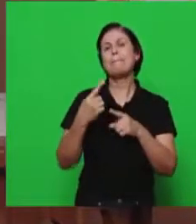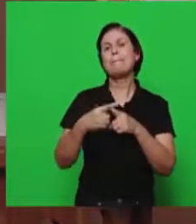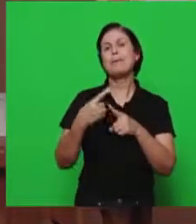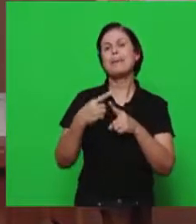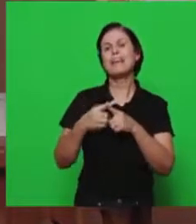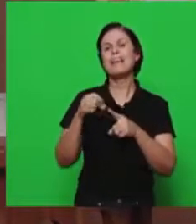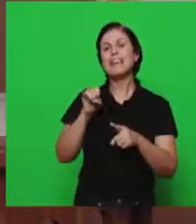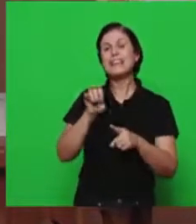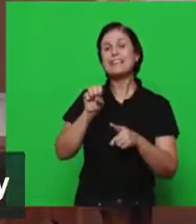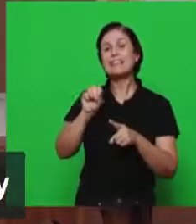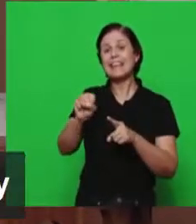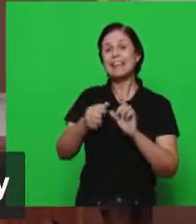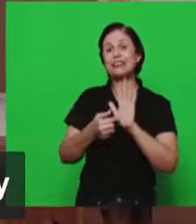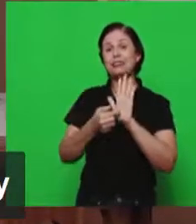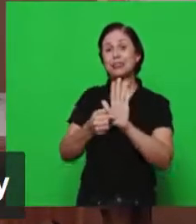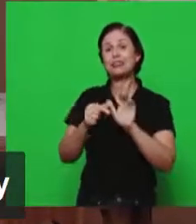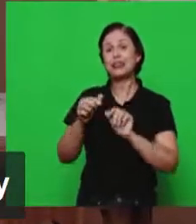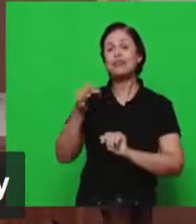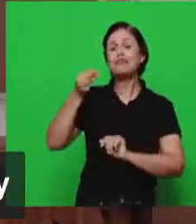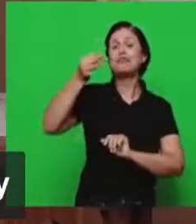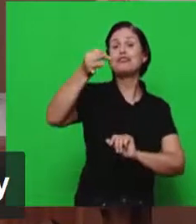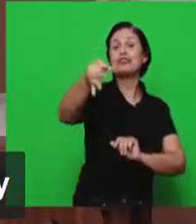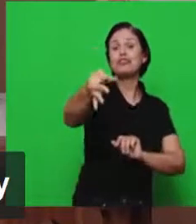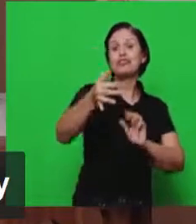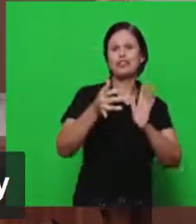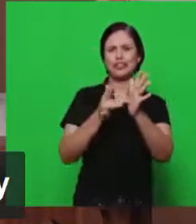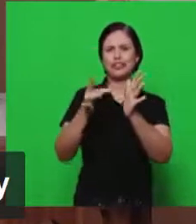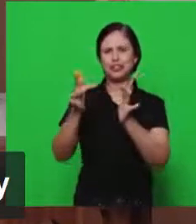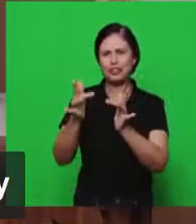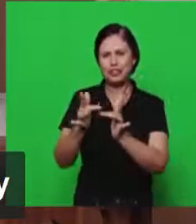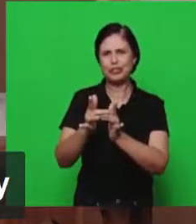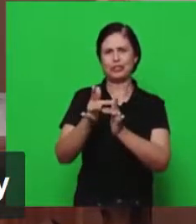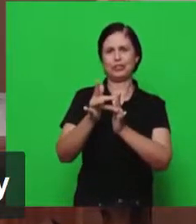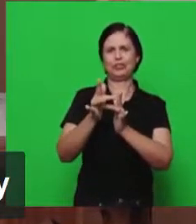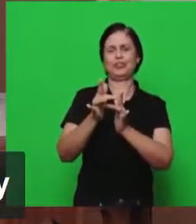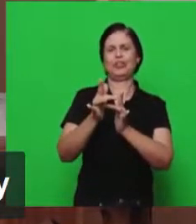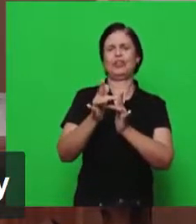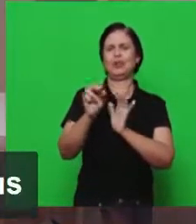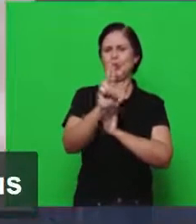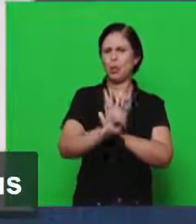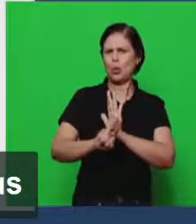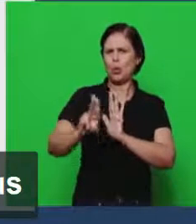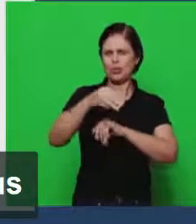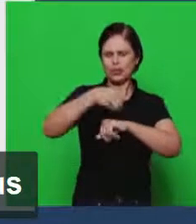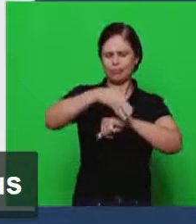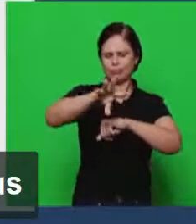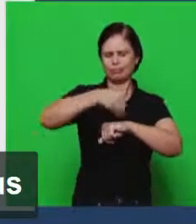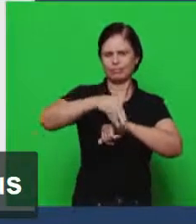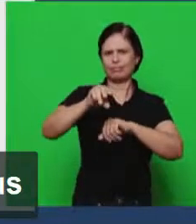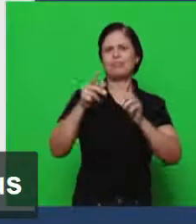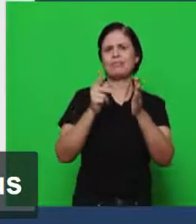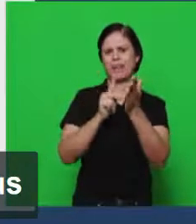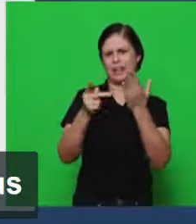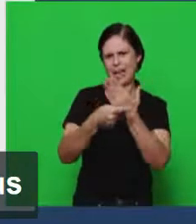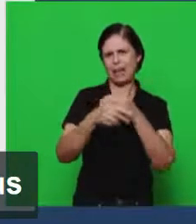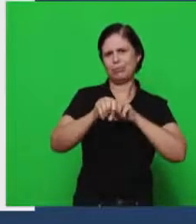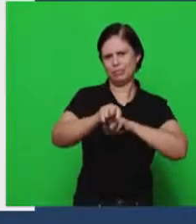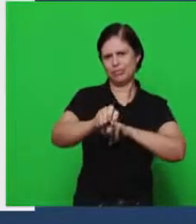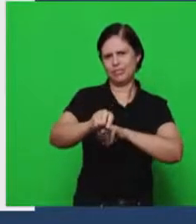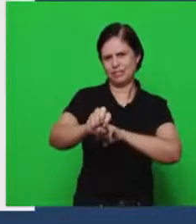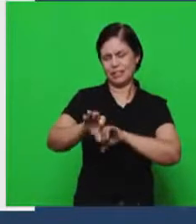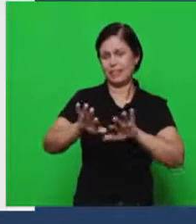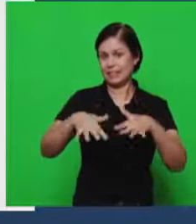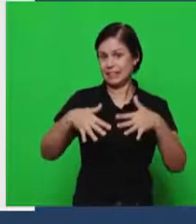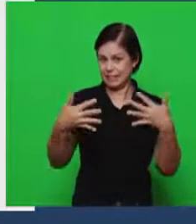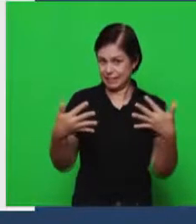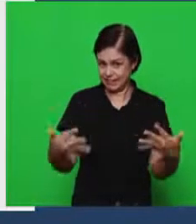parábolas, proferirei enigmas da antiguidade, era a profecia se cumprindo na pessoa do Senhor Jesus. Então